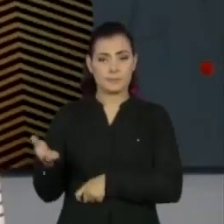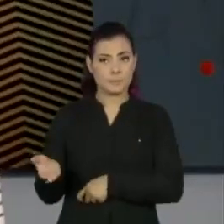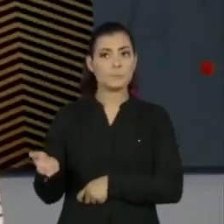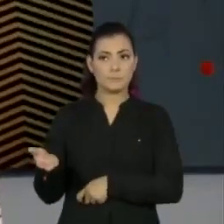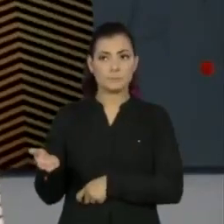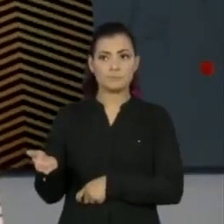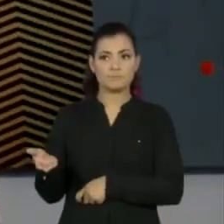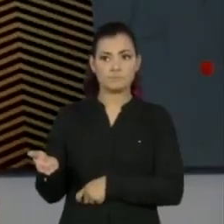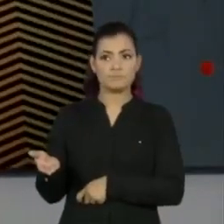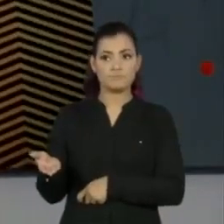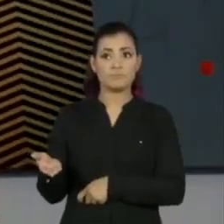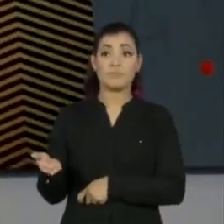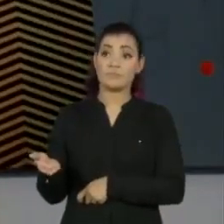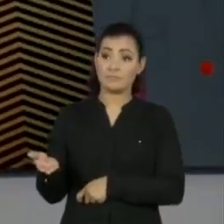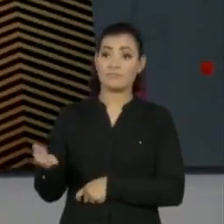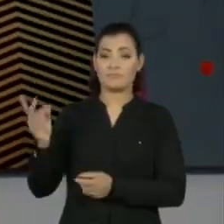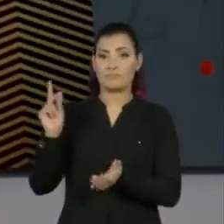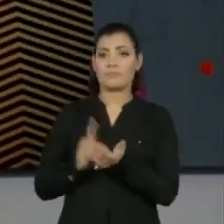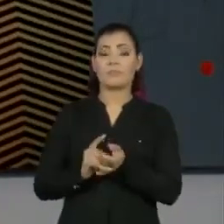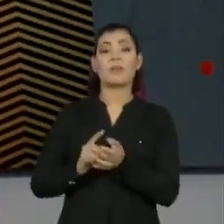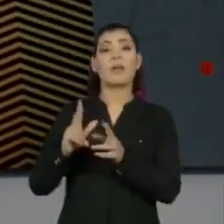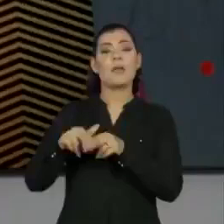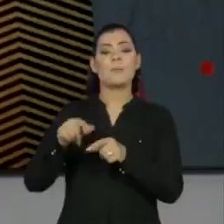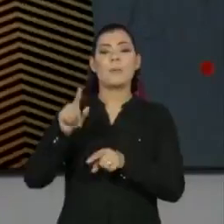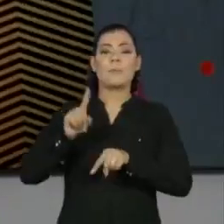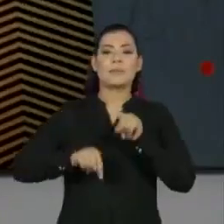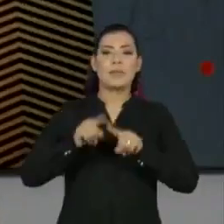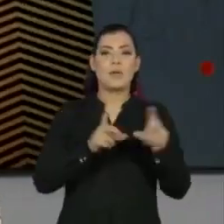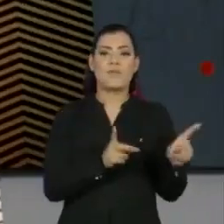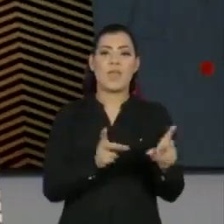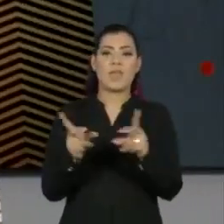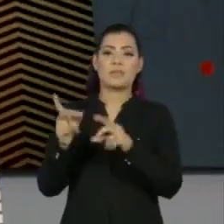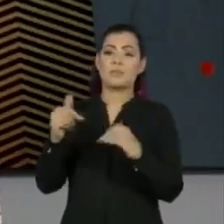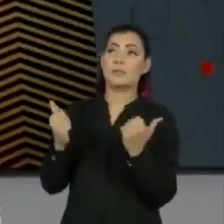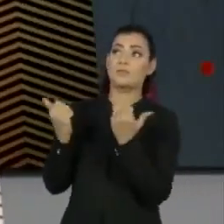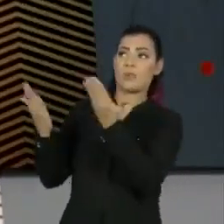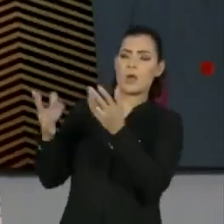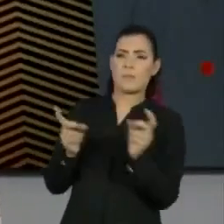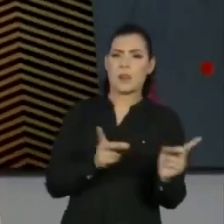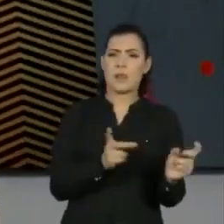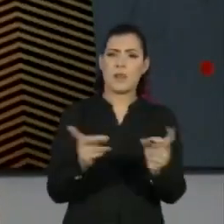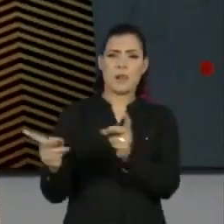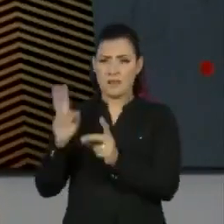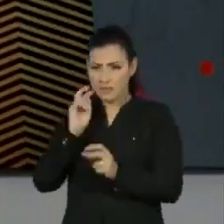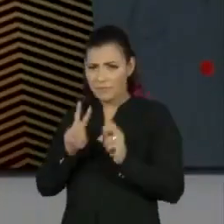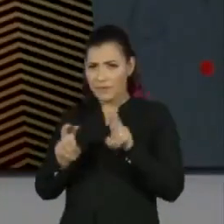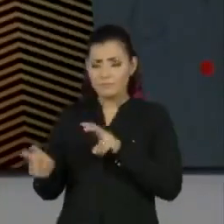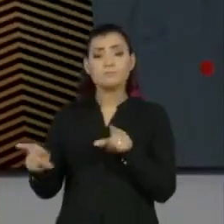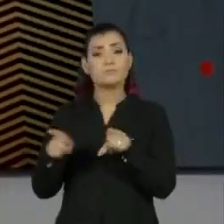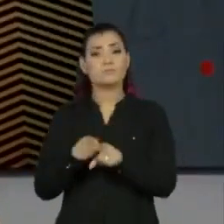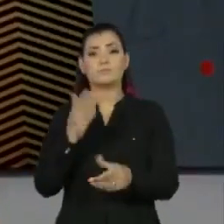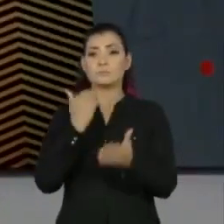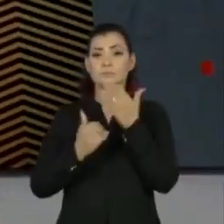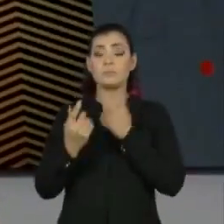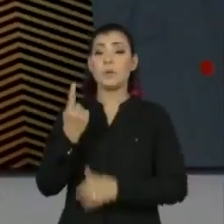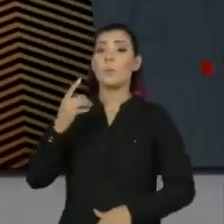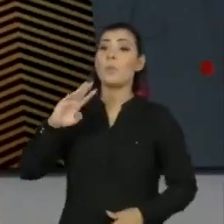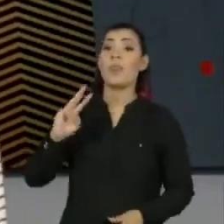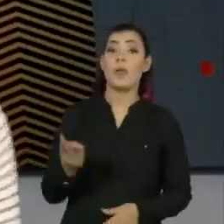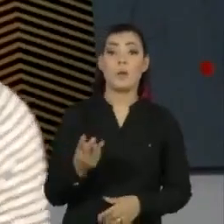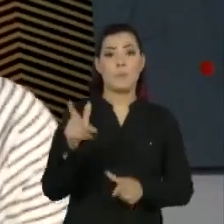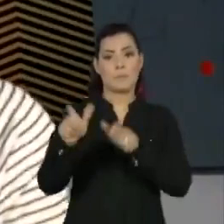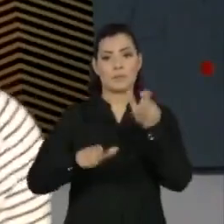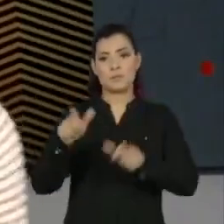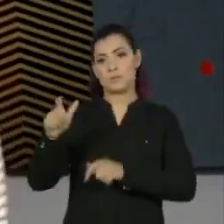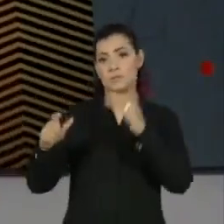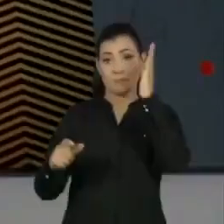ela é, majoritariamente, feita para commodities e exportação. Então, esses números que a gente apresenta, que alimentam um bilhão de pessoas,